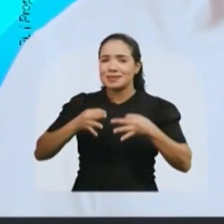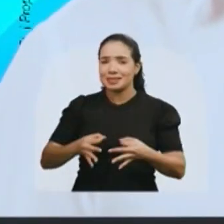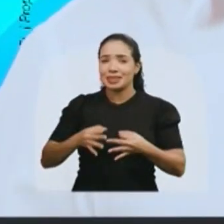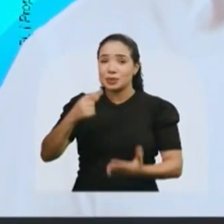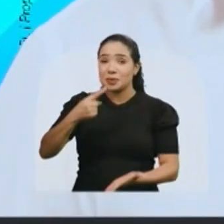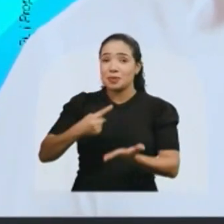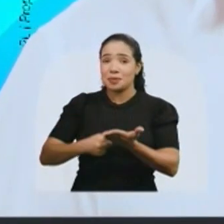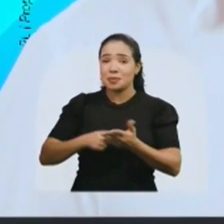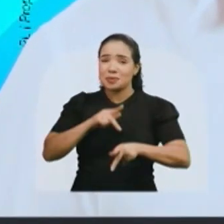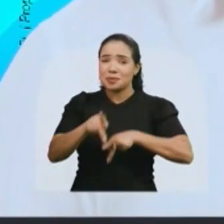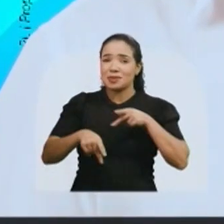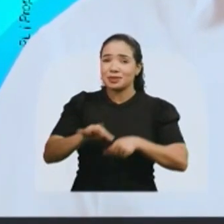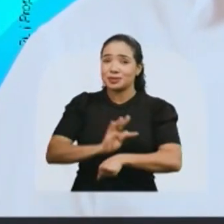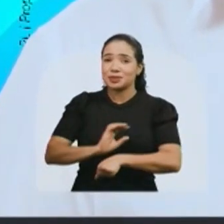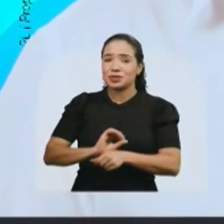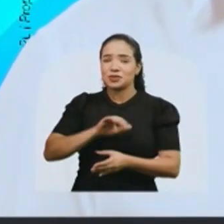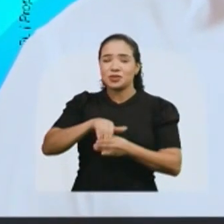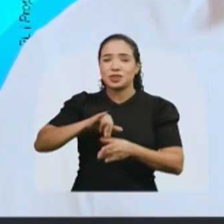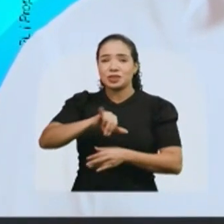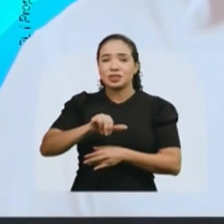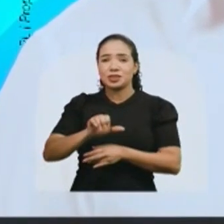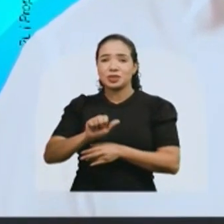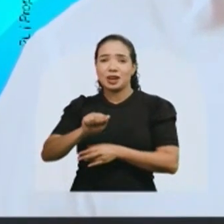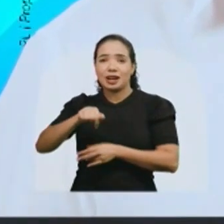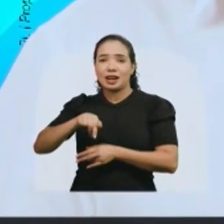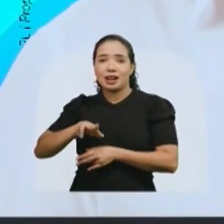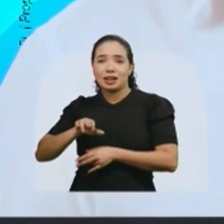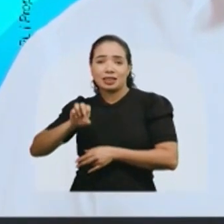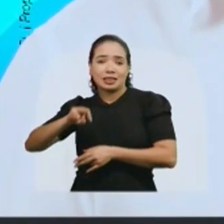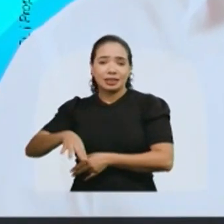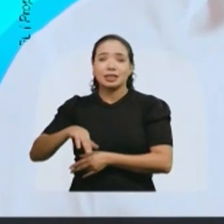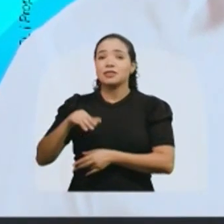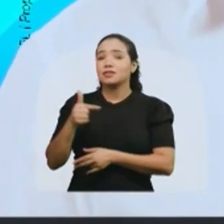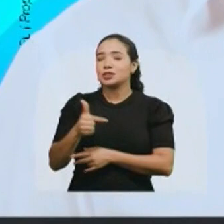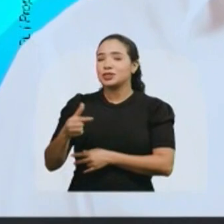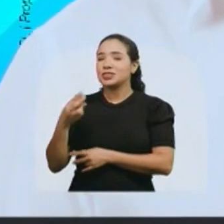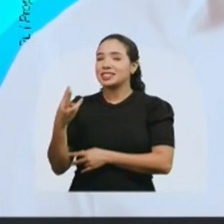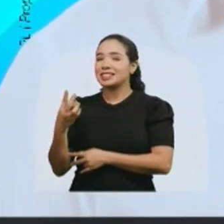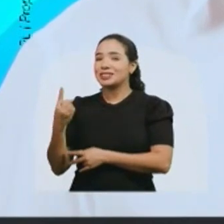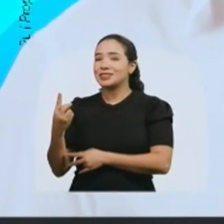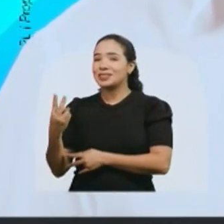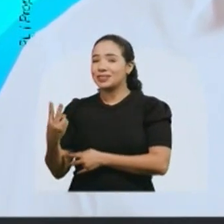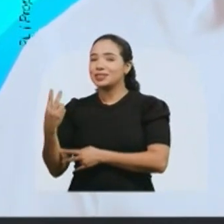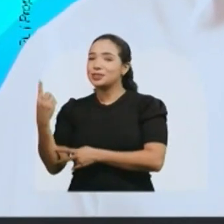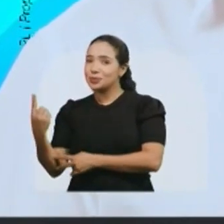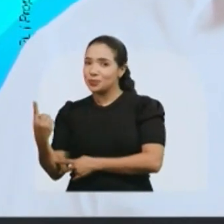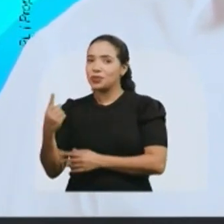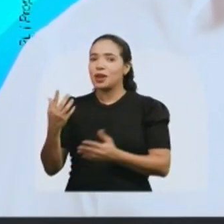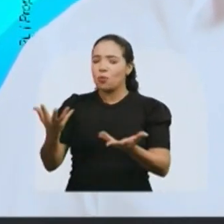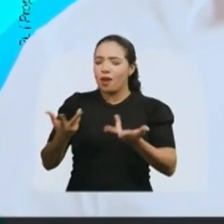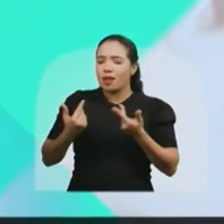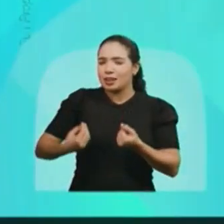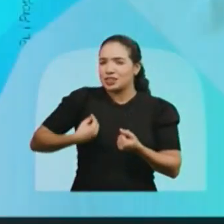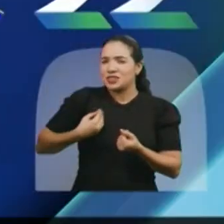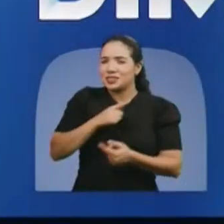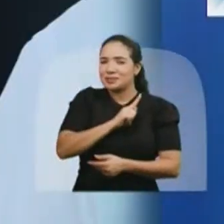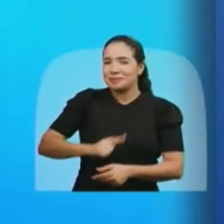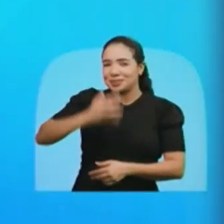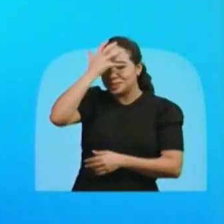compromisso com o Tocantins. Vote Joaquim Maia para deputado estadual 22321. Quer qualidade de vida? Governador Dimas, 22.